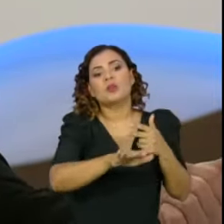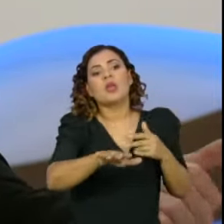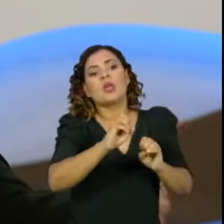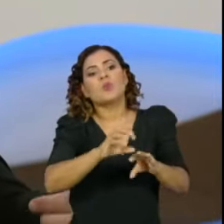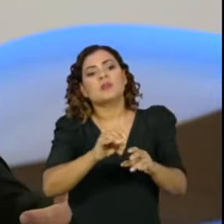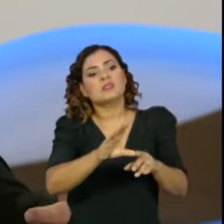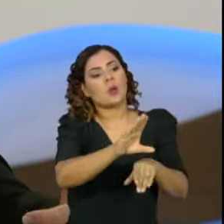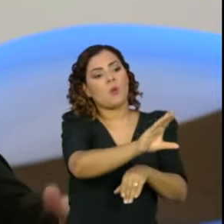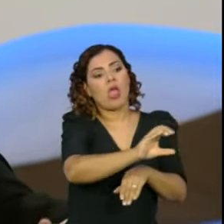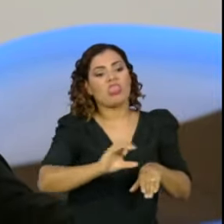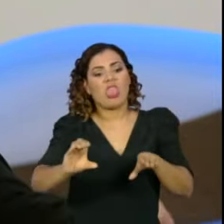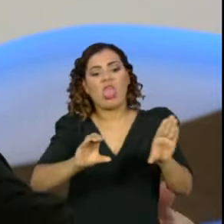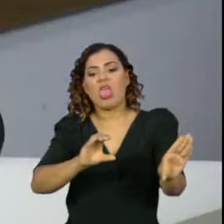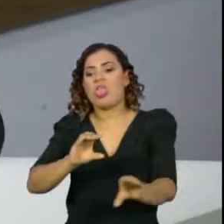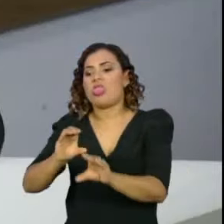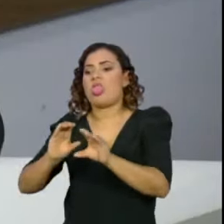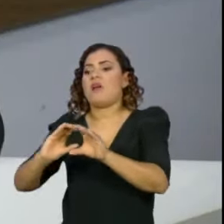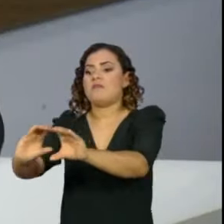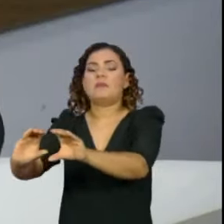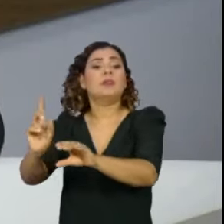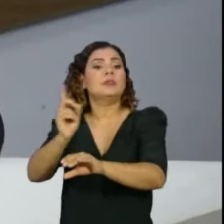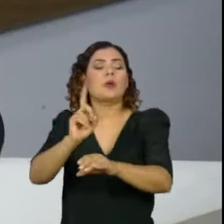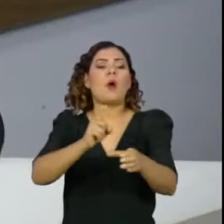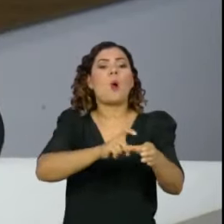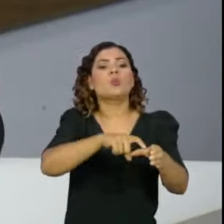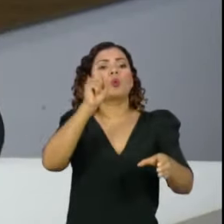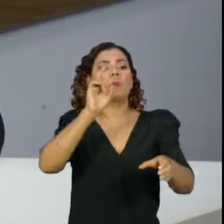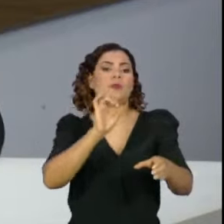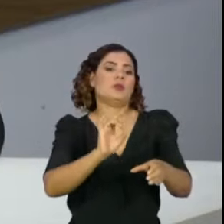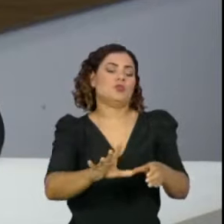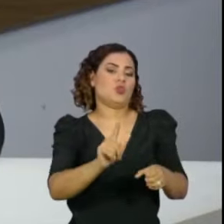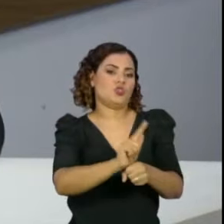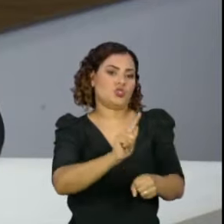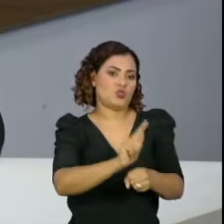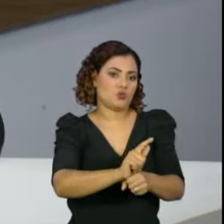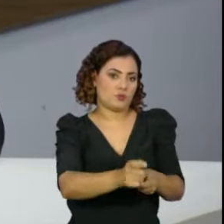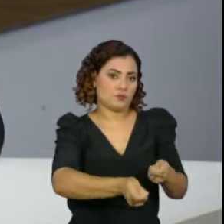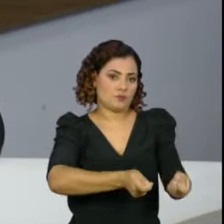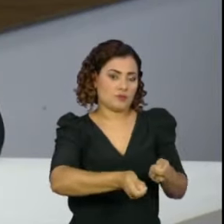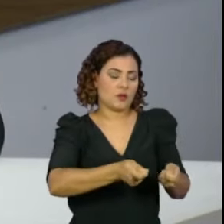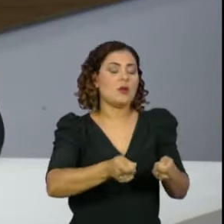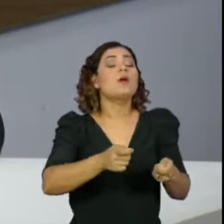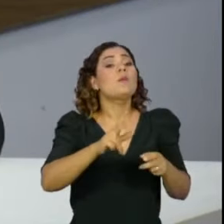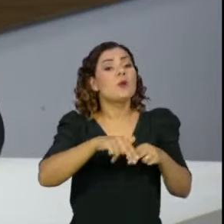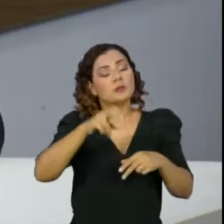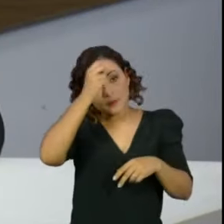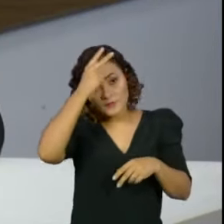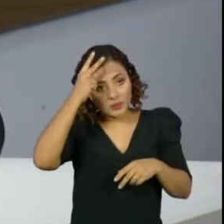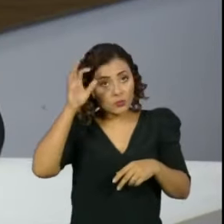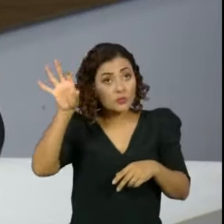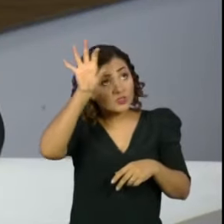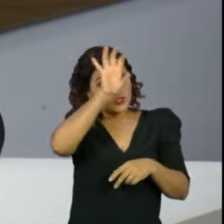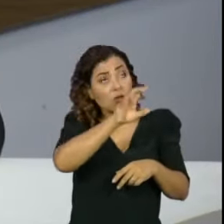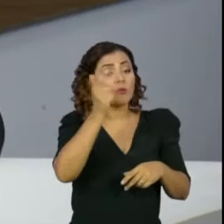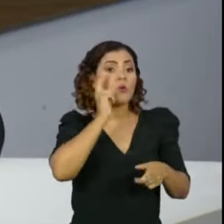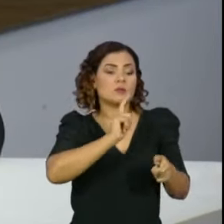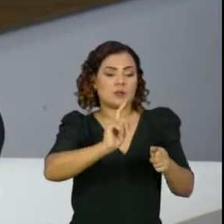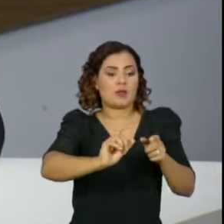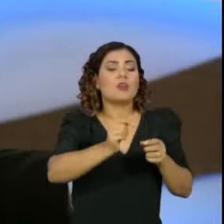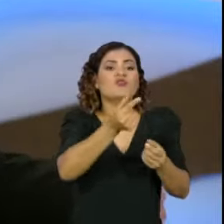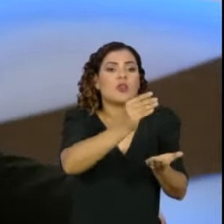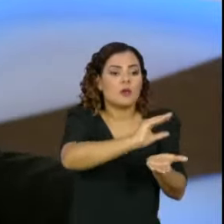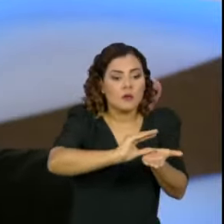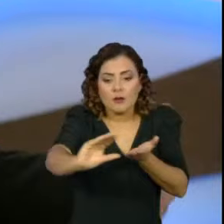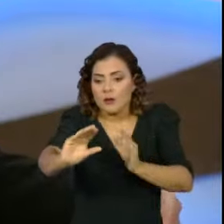nem tirar dinheiro da educação para outra área. Apenas para dar autonomia ao gestor, que, dada a sua realidade local de municípios e de estados, pudesse remanejar os